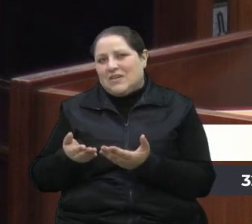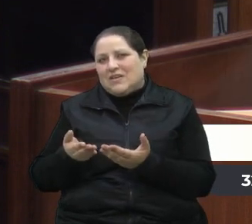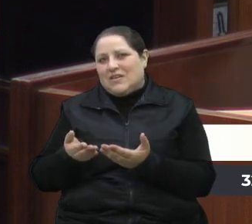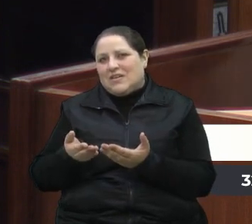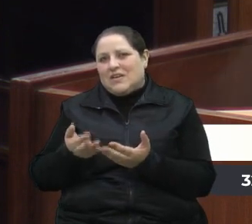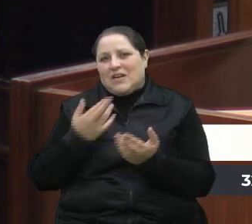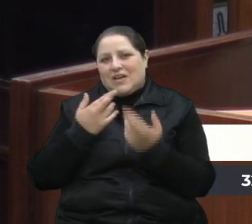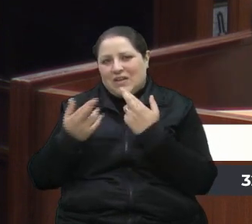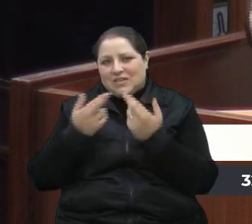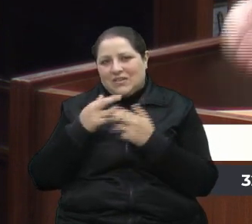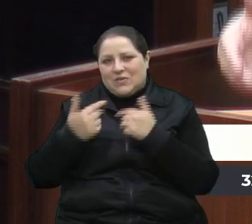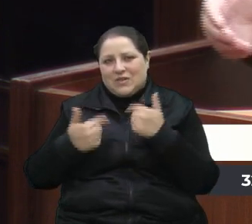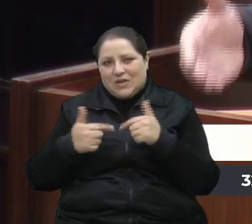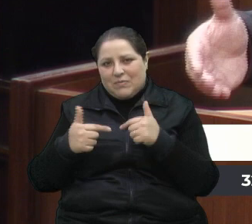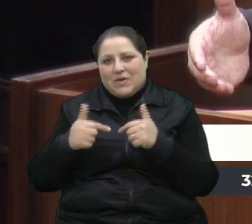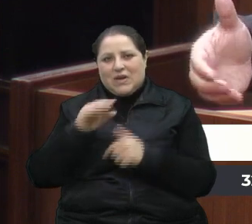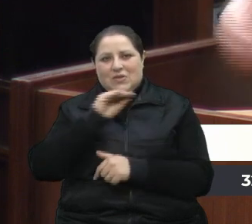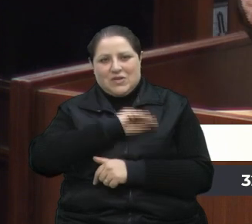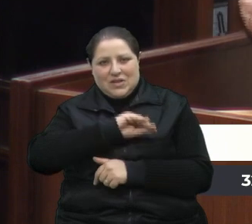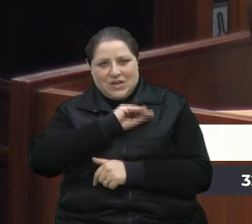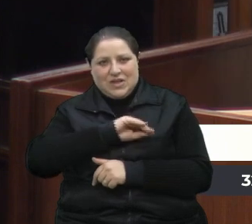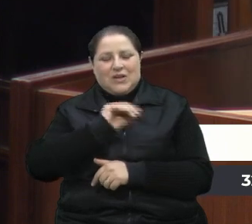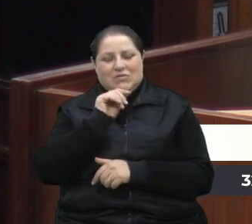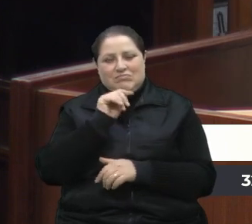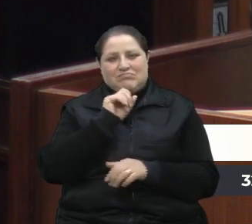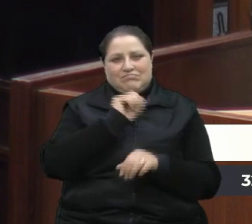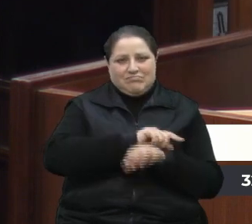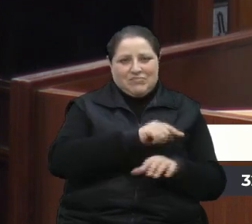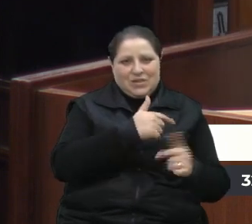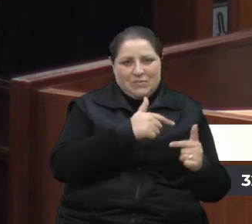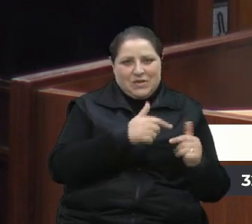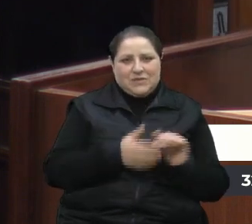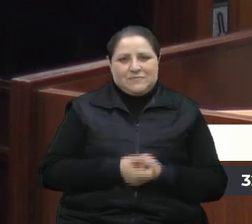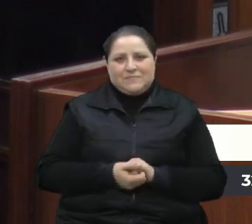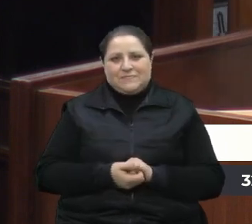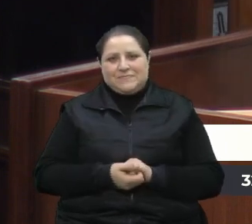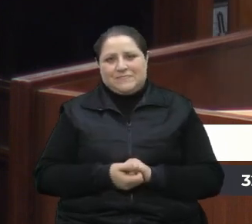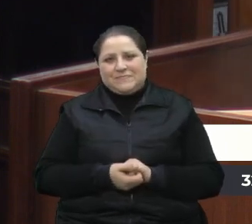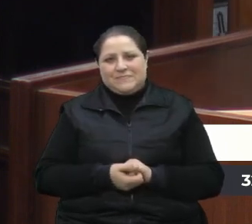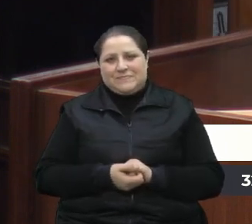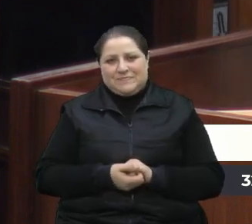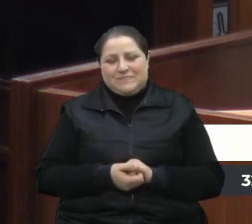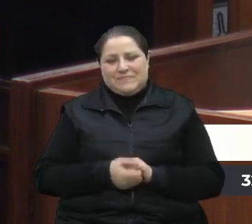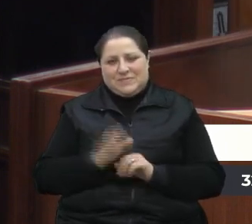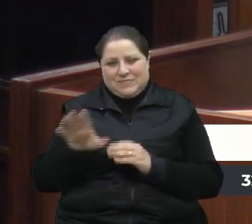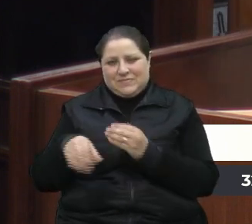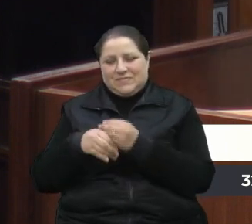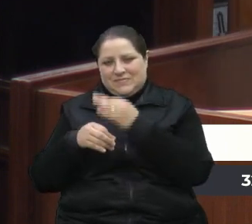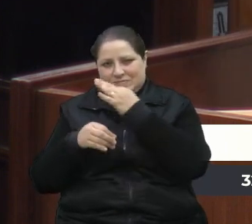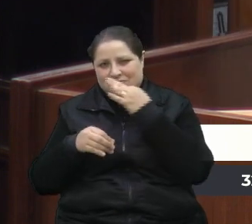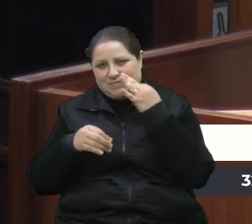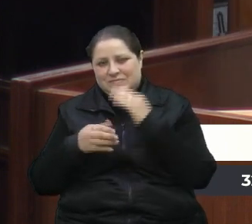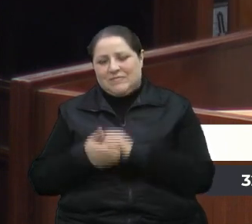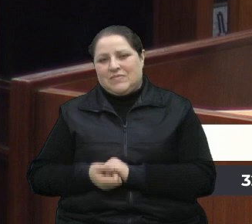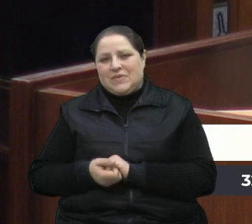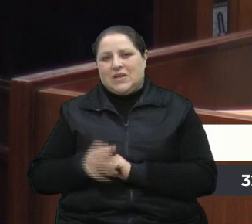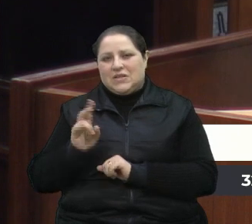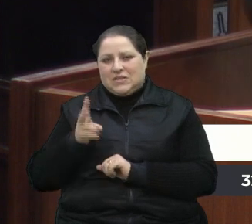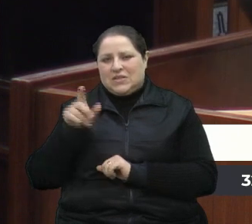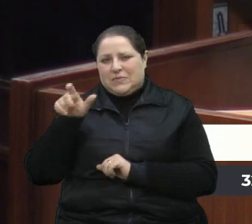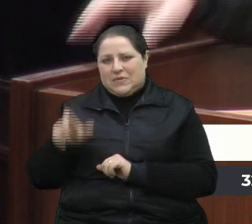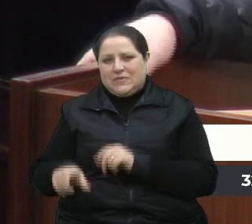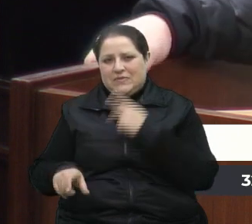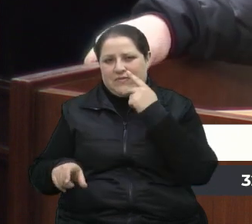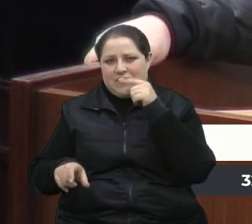relação de trabalho, renda e emprego. E, vereadora Tati, já vou lhe ceder a parte, tem uma, eu sempre cito ela, sabe, que é uma